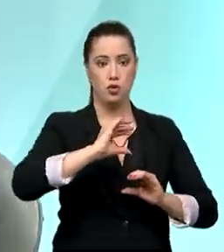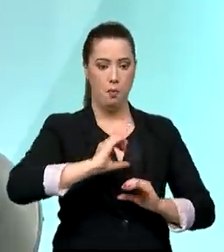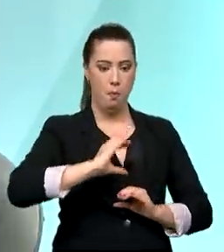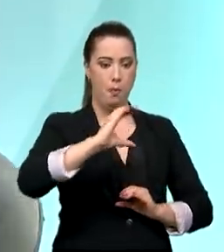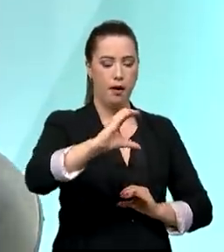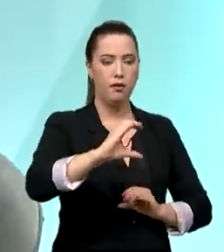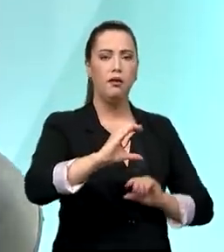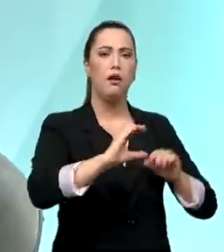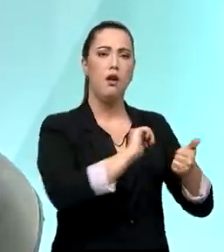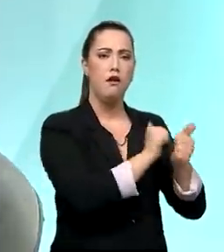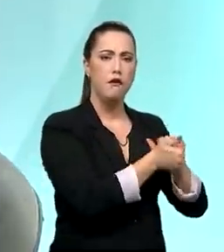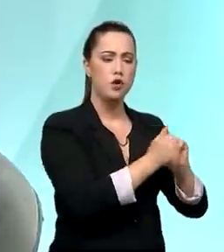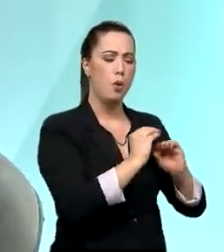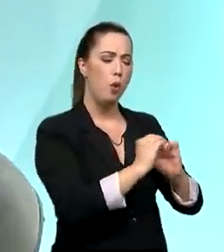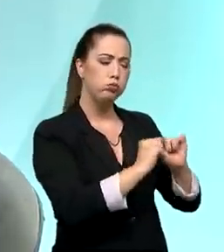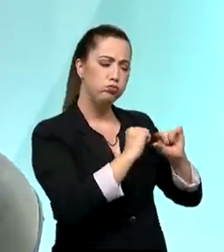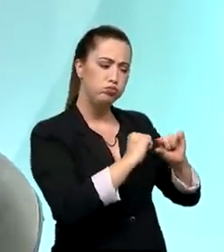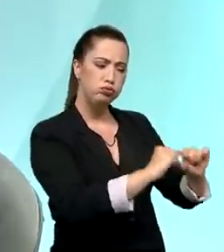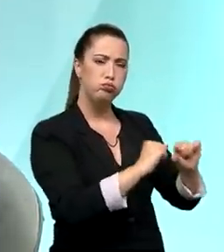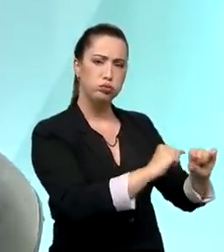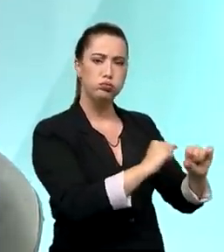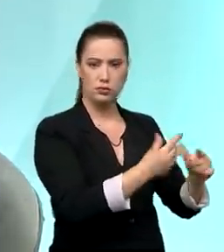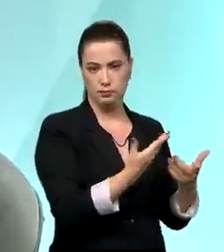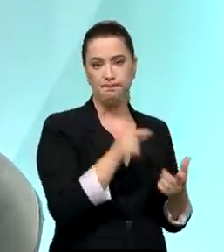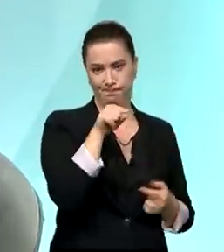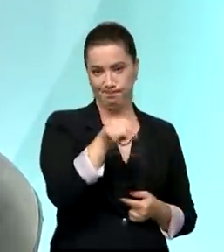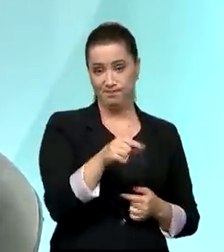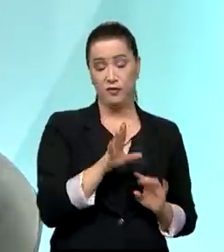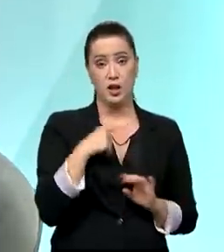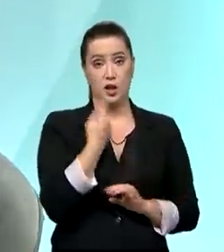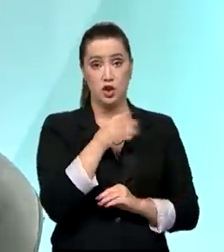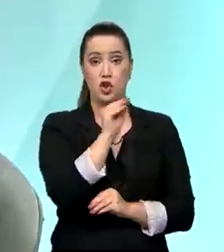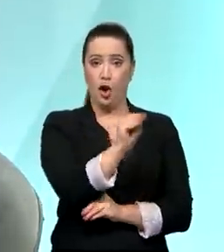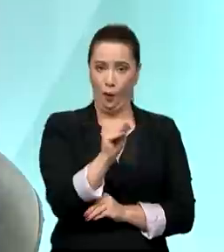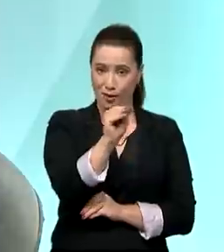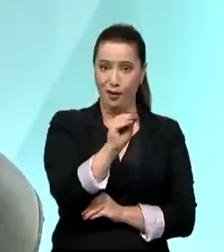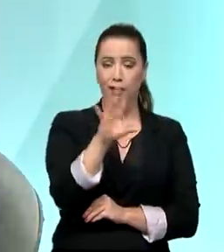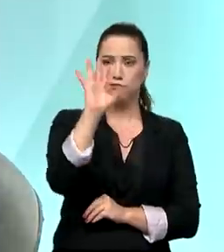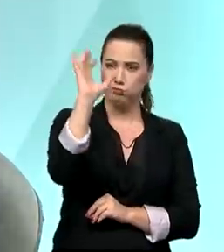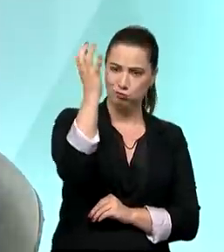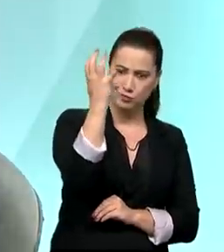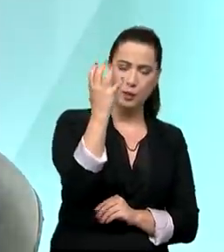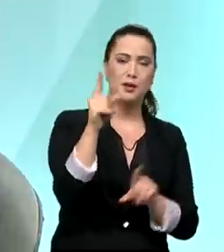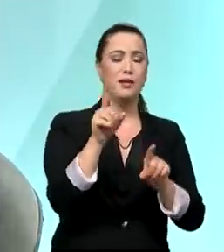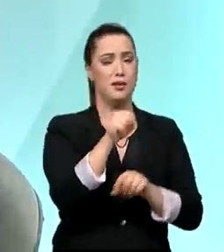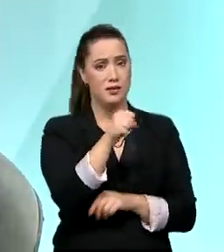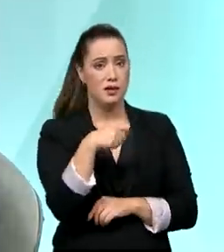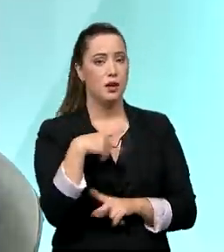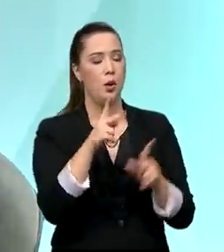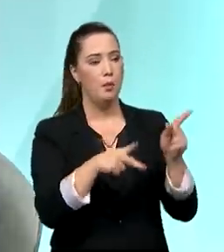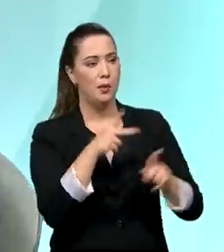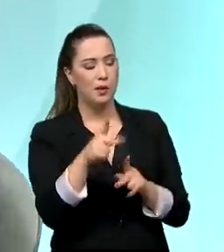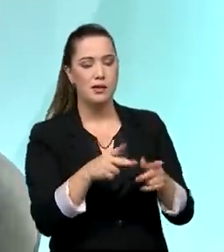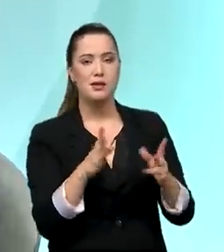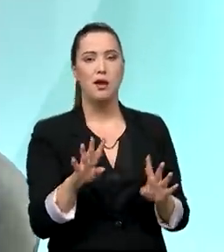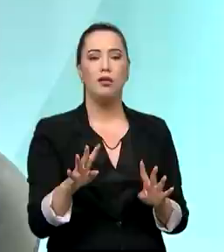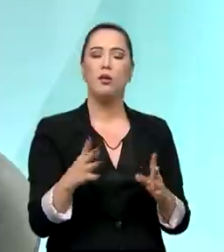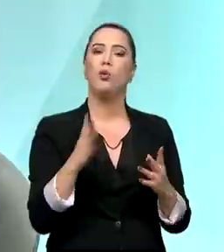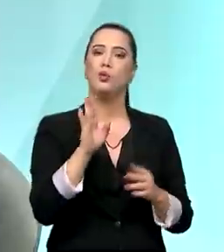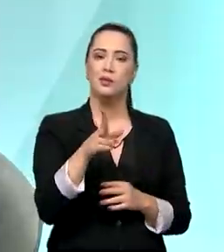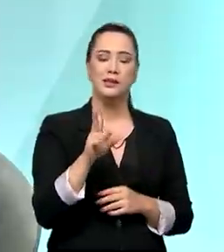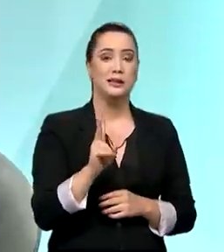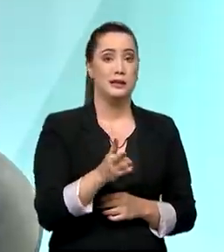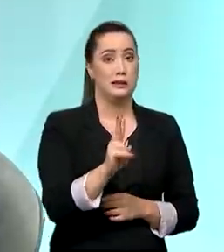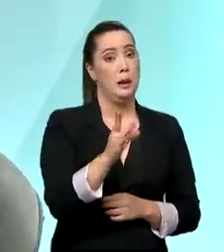3 milhões e meio de hectares. Então, para a população, na minha opinião, em todos os lugares que eu vou, já são